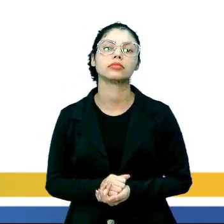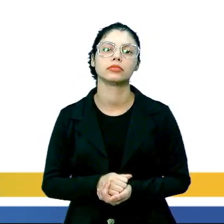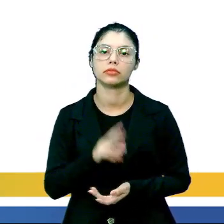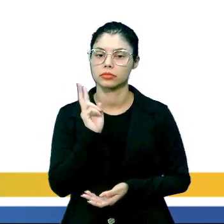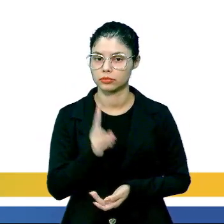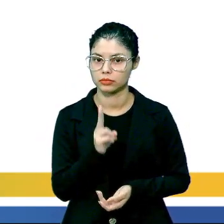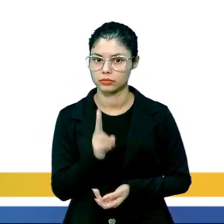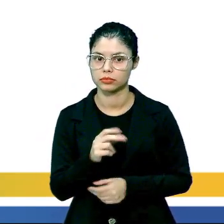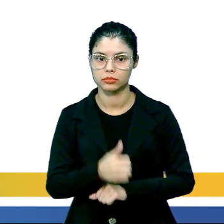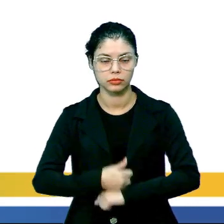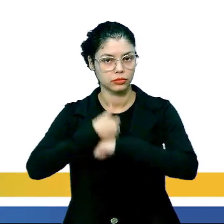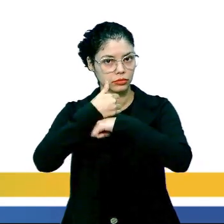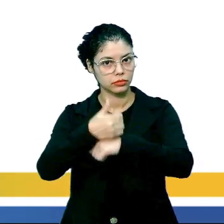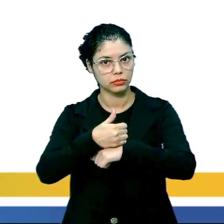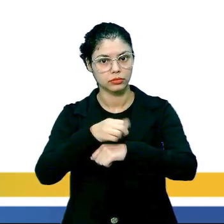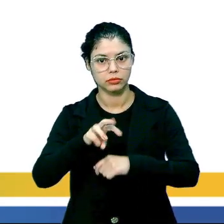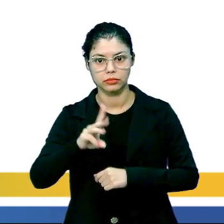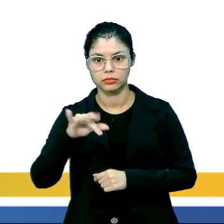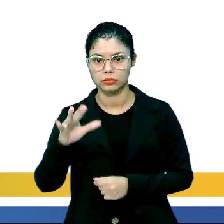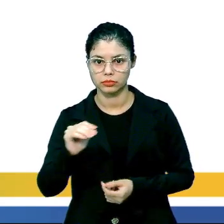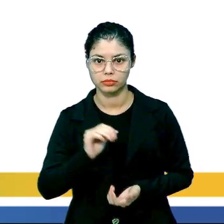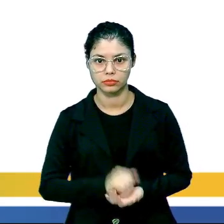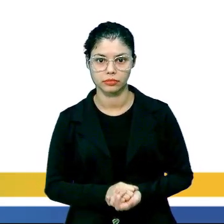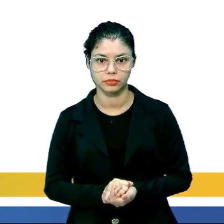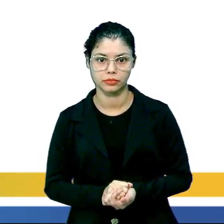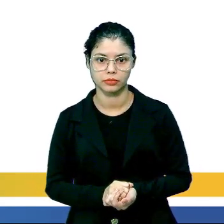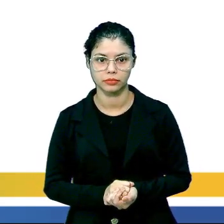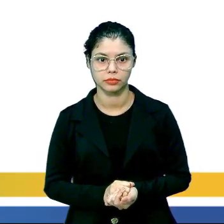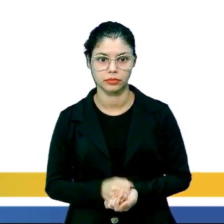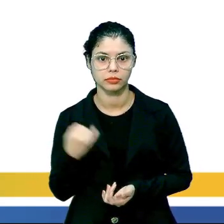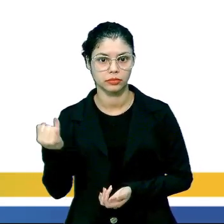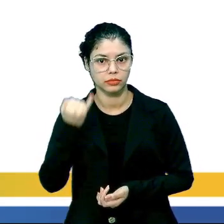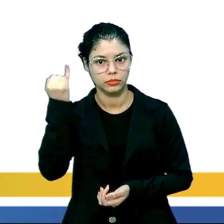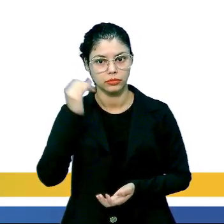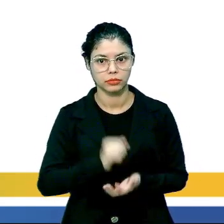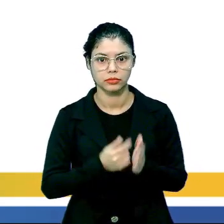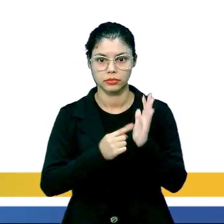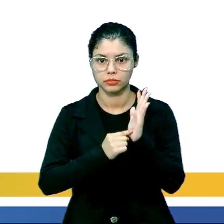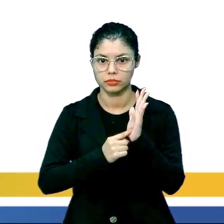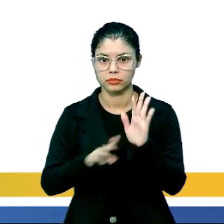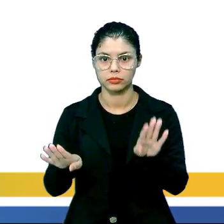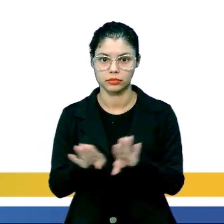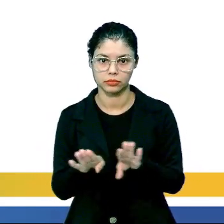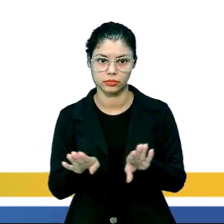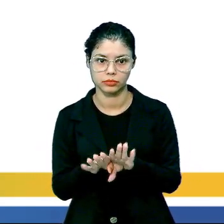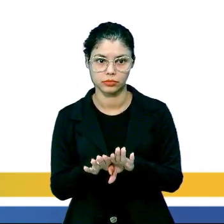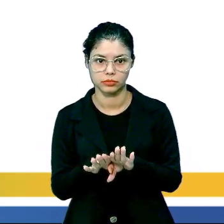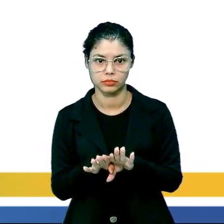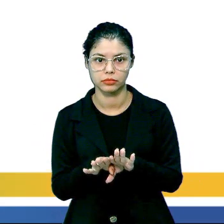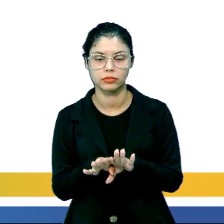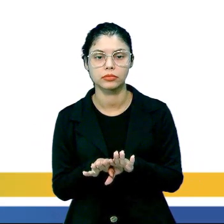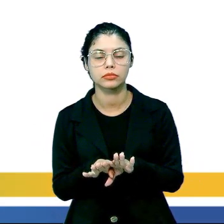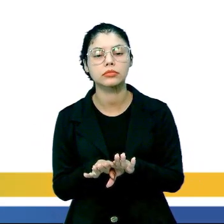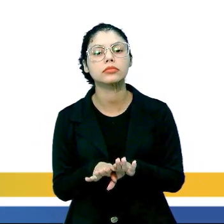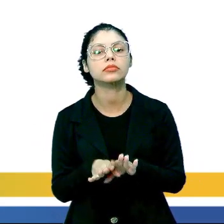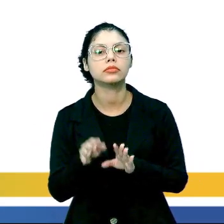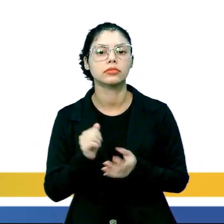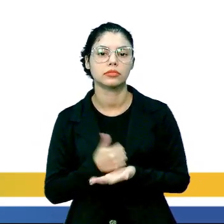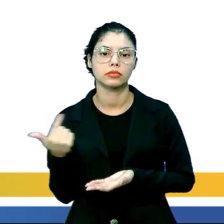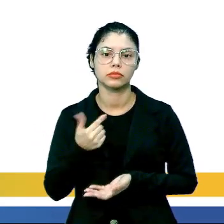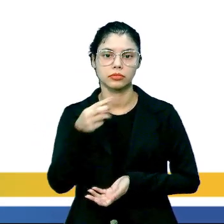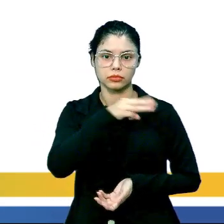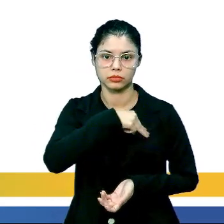elas tendo uma qualificação maior. E aí ele continua, é importante pontuar também, olha o também aí, mais uma ideia,